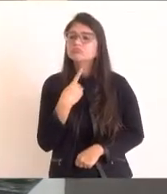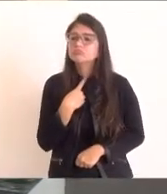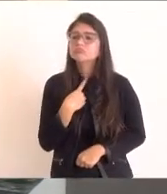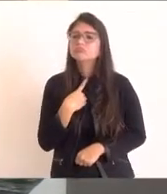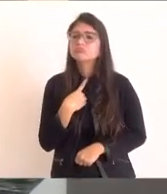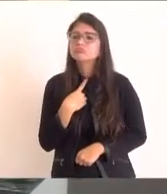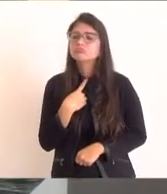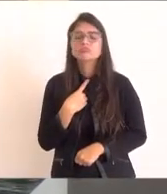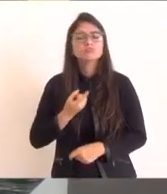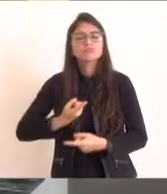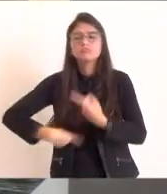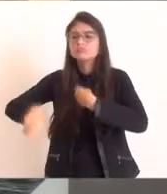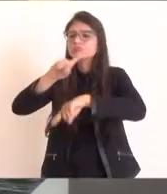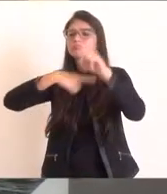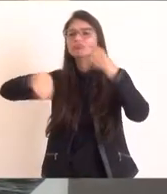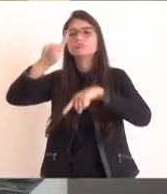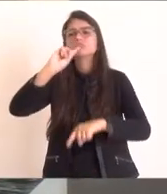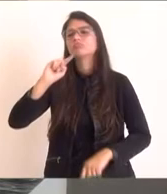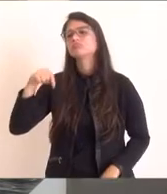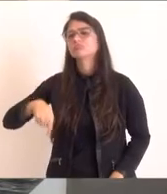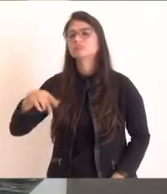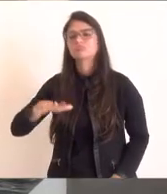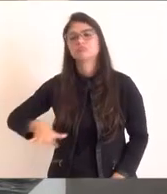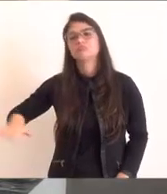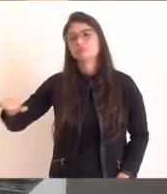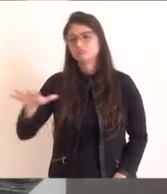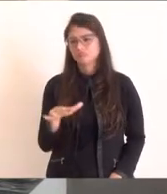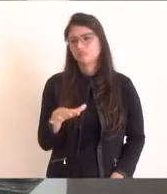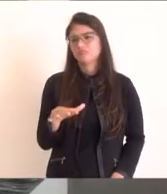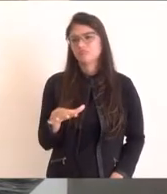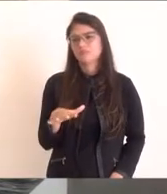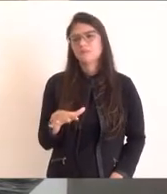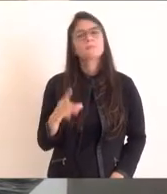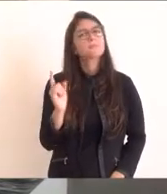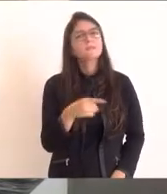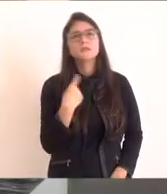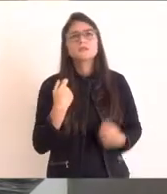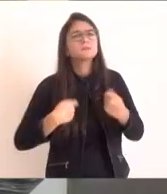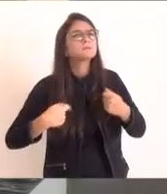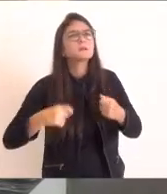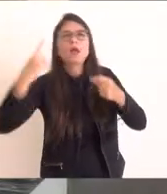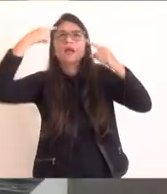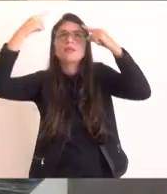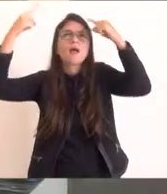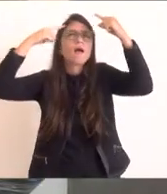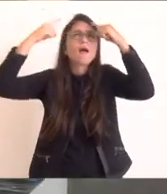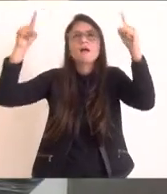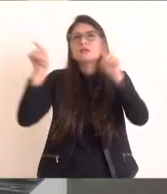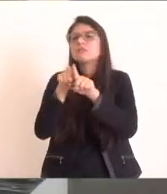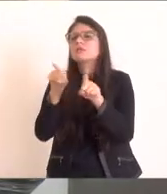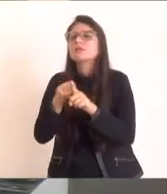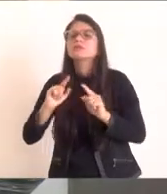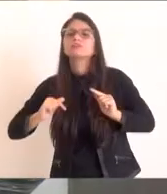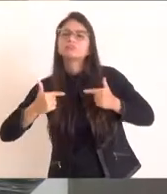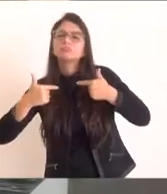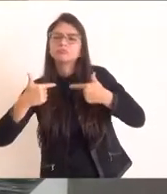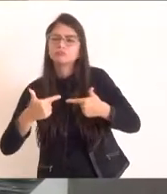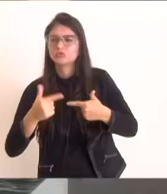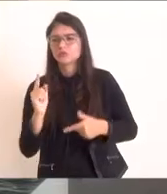Então, a gente tem várias ideias, várias iniciativas que queremos